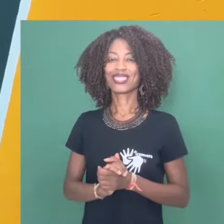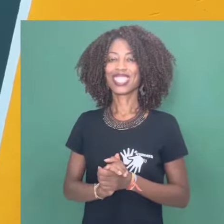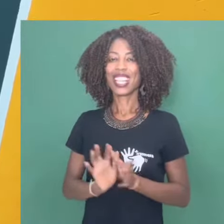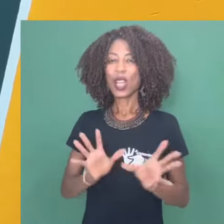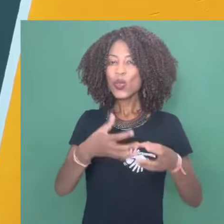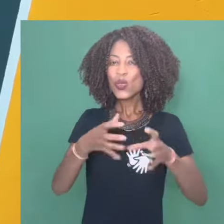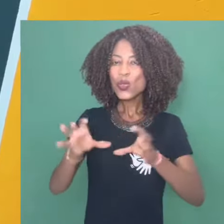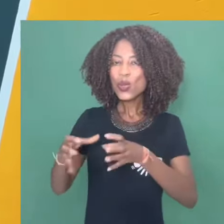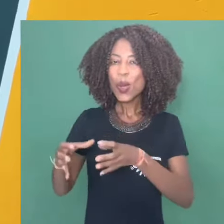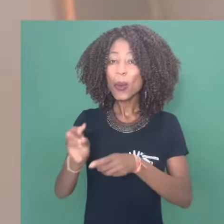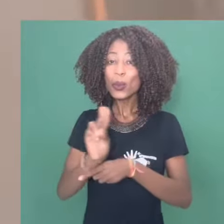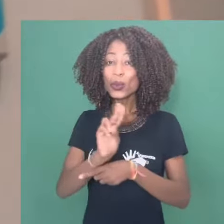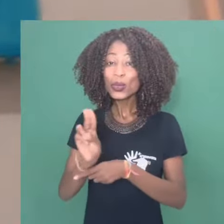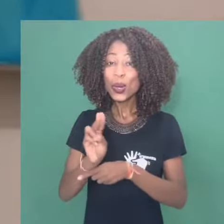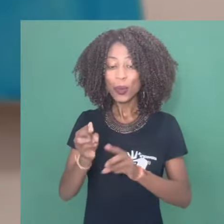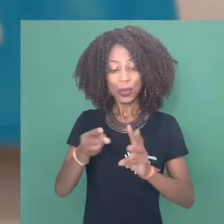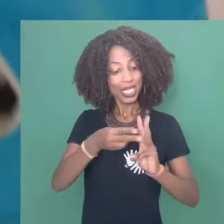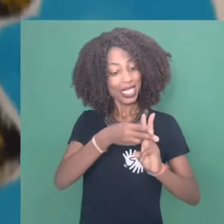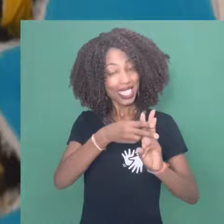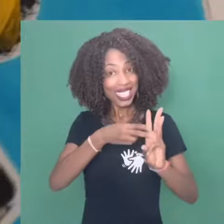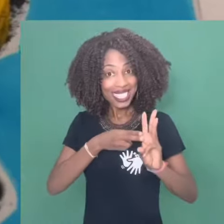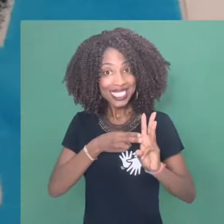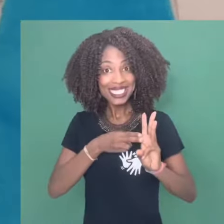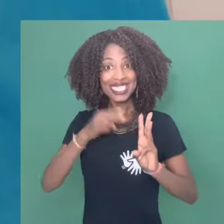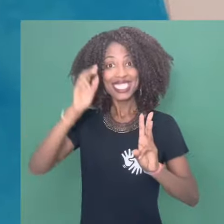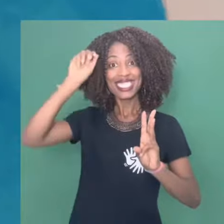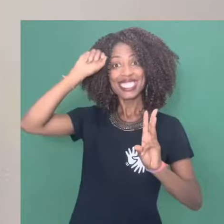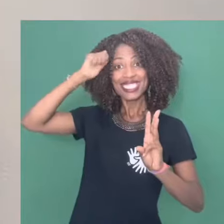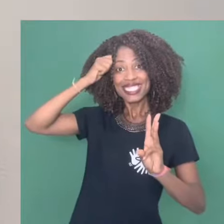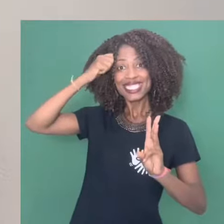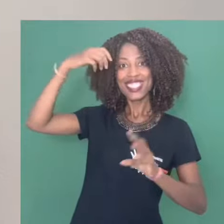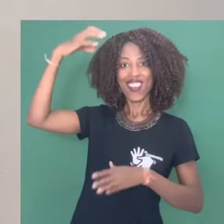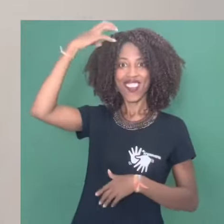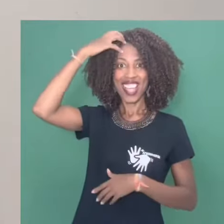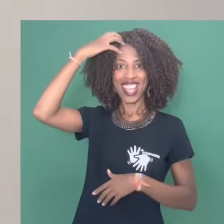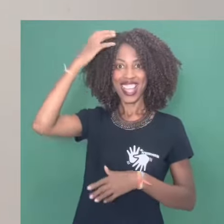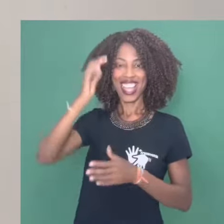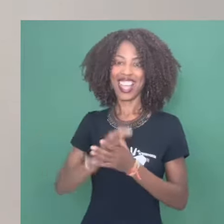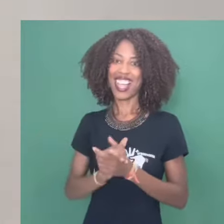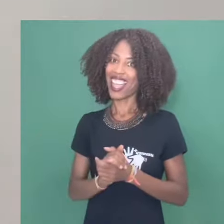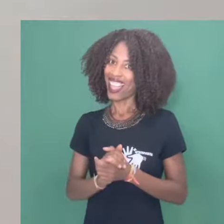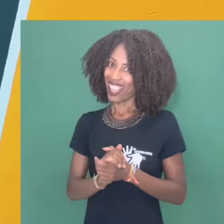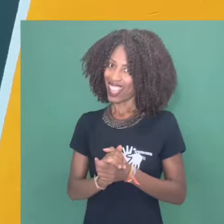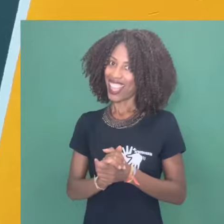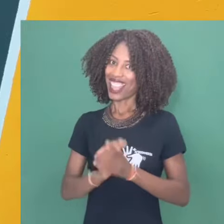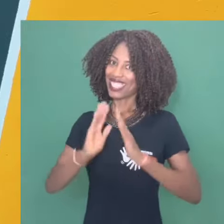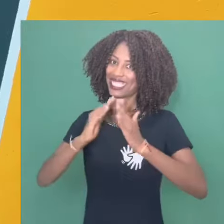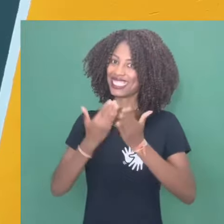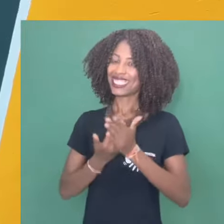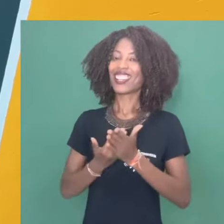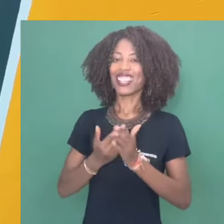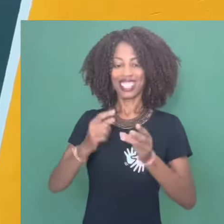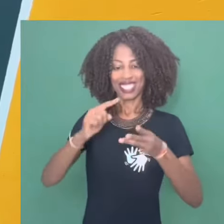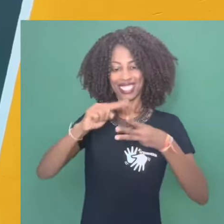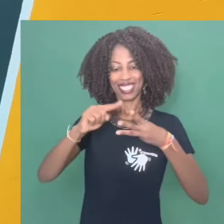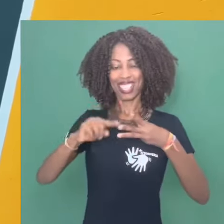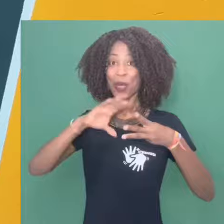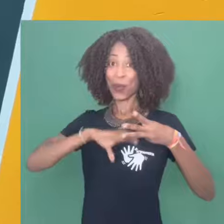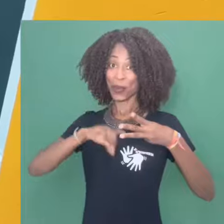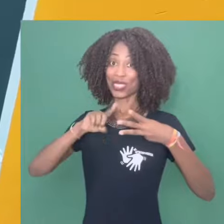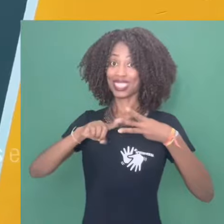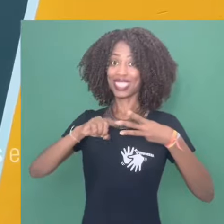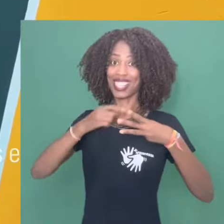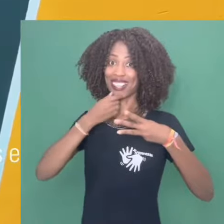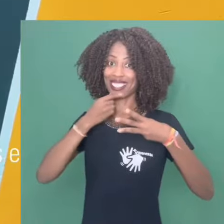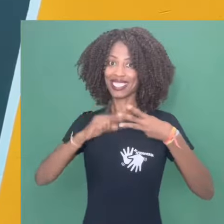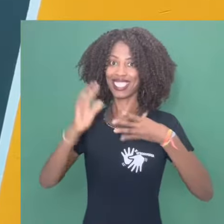grupo escolar tem o nome de um reino africano ou indígena. Ah, nossa escola também é letrilívia, em português,